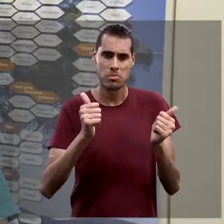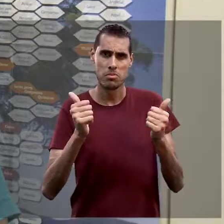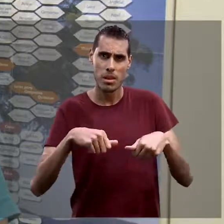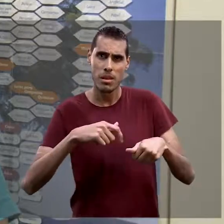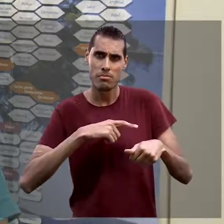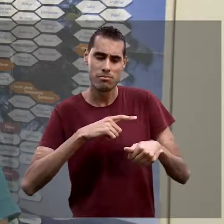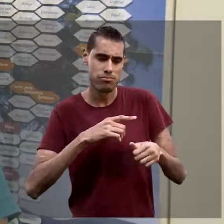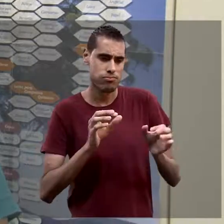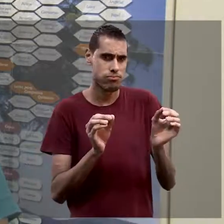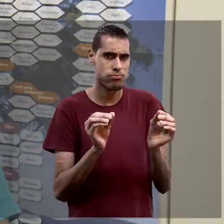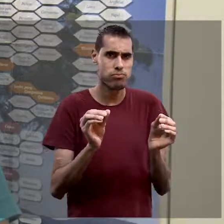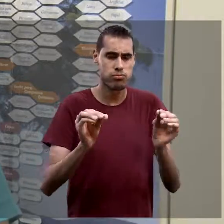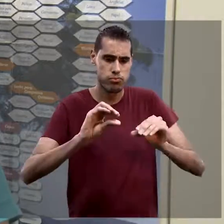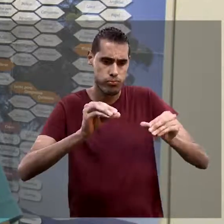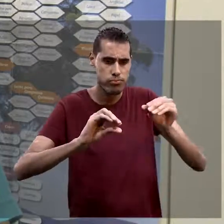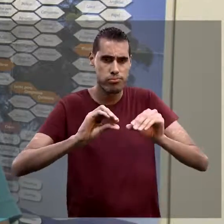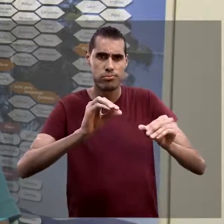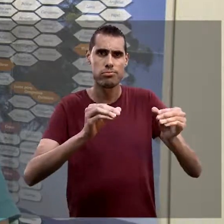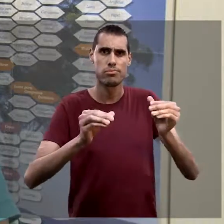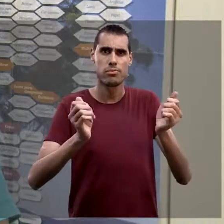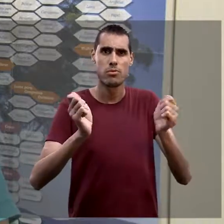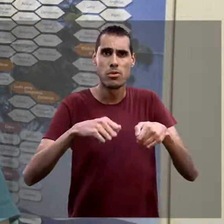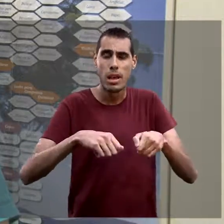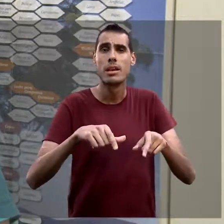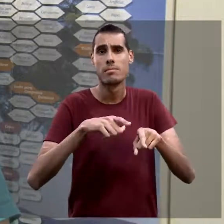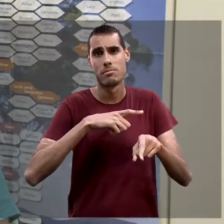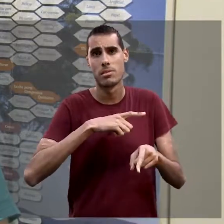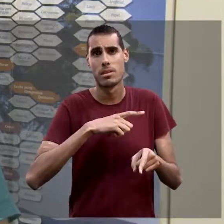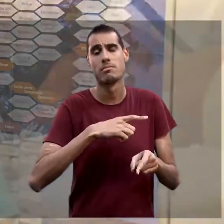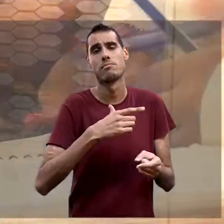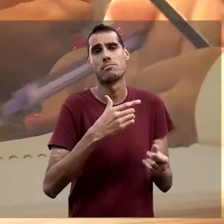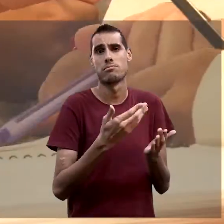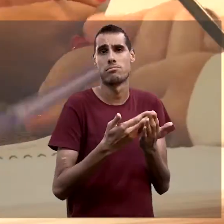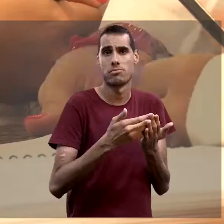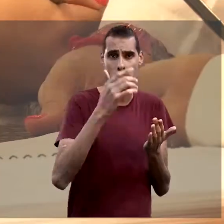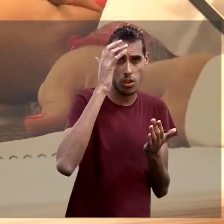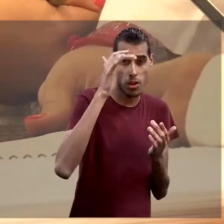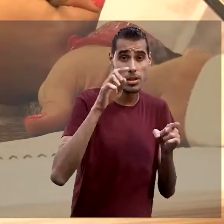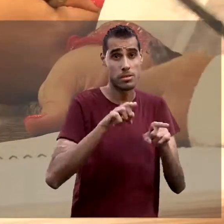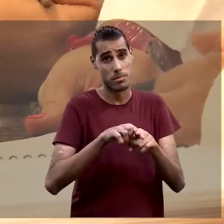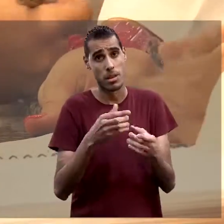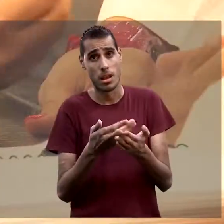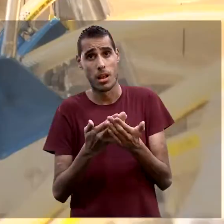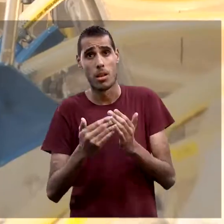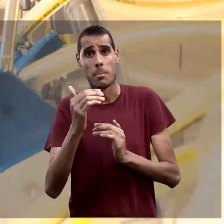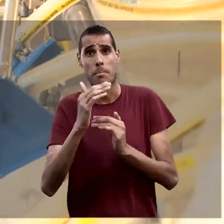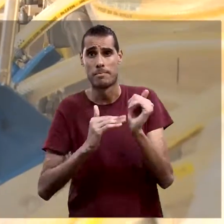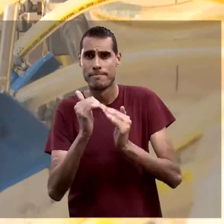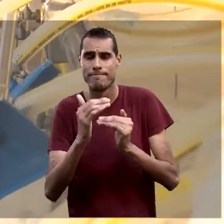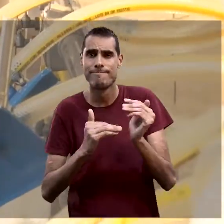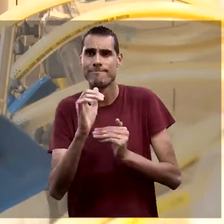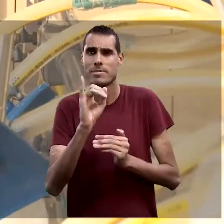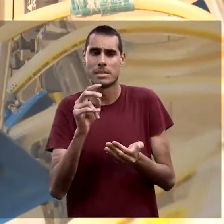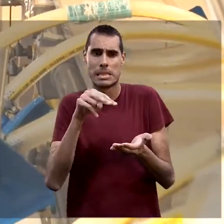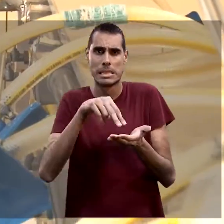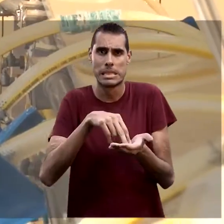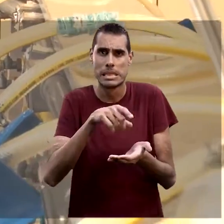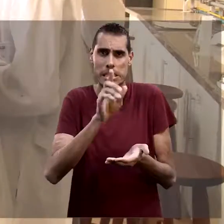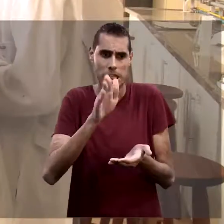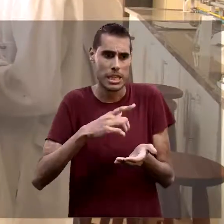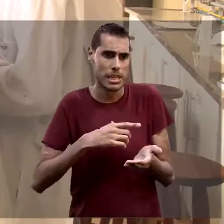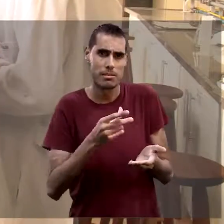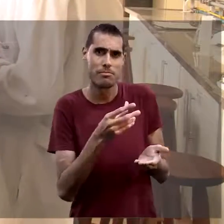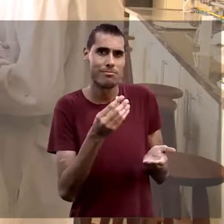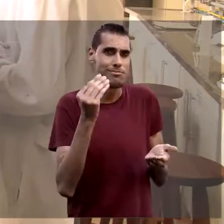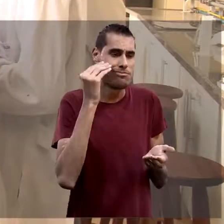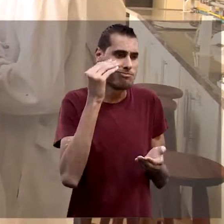que estão preparados para dar. Então nós temos bastante aulas práticas, inclusive aulas teóricas que são ministradas no laboratório, para caso você precisa mexer